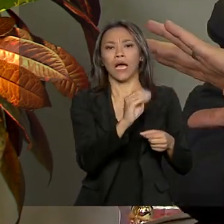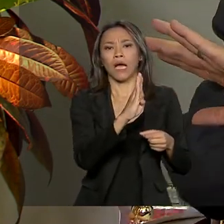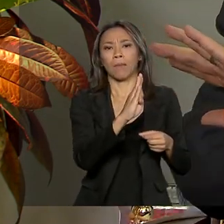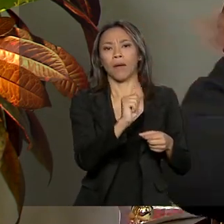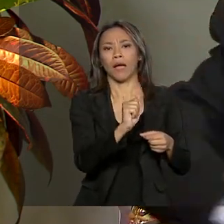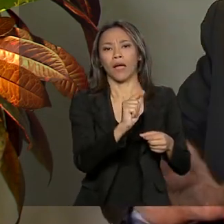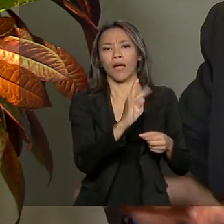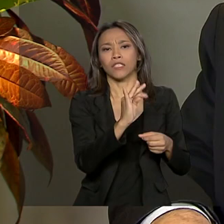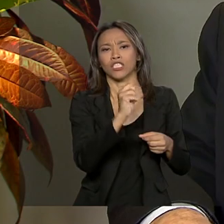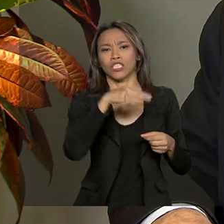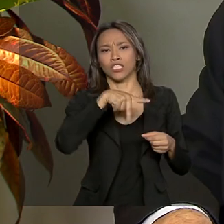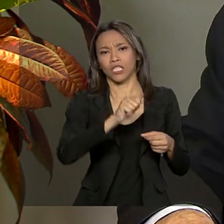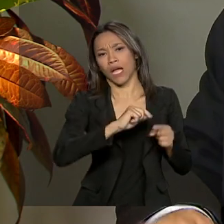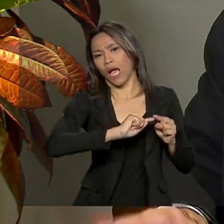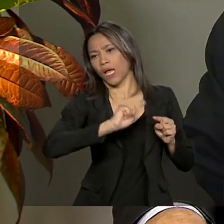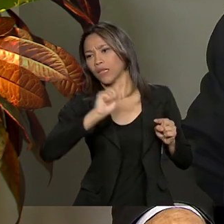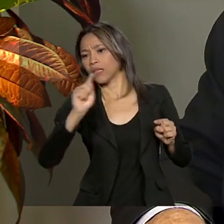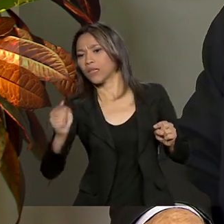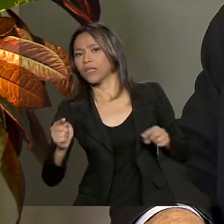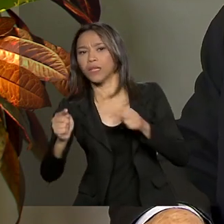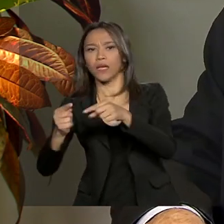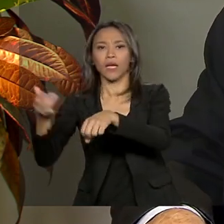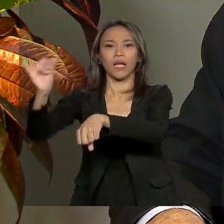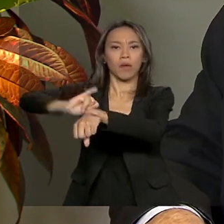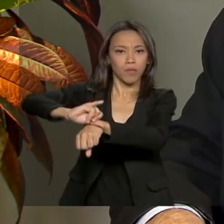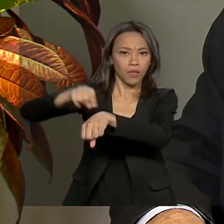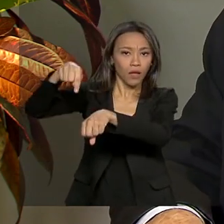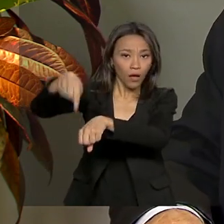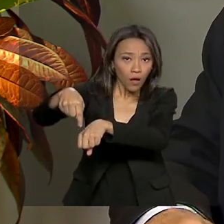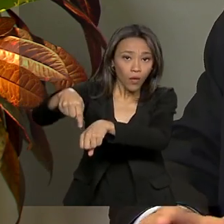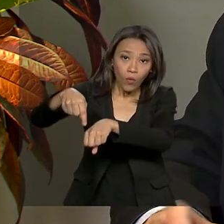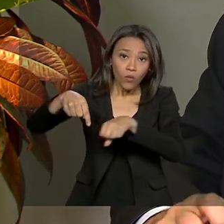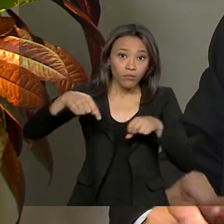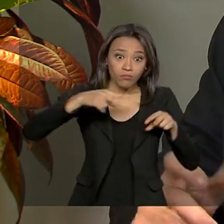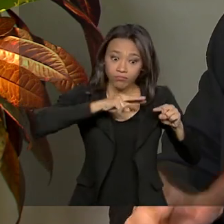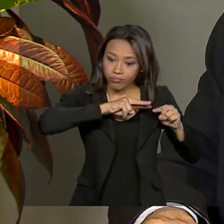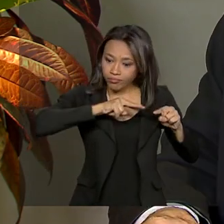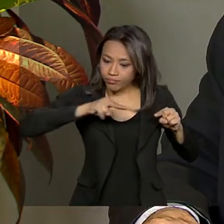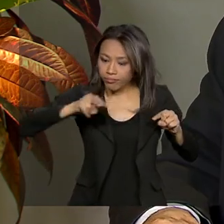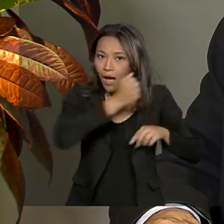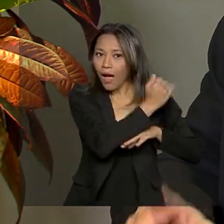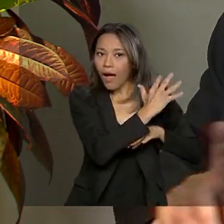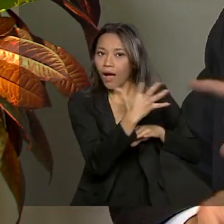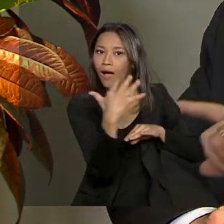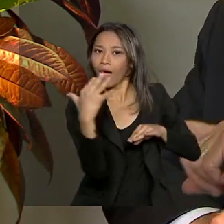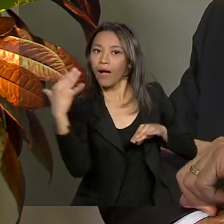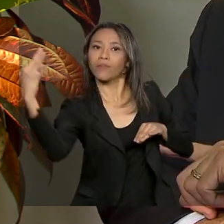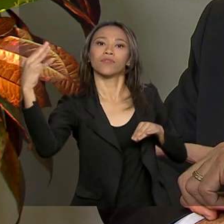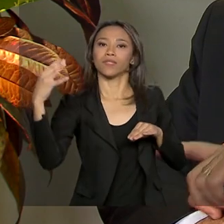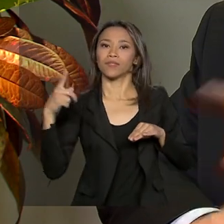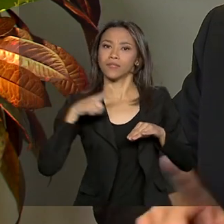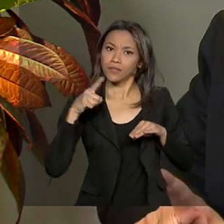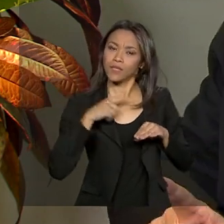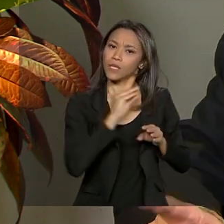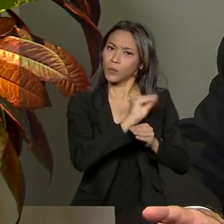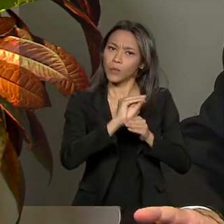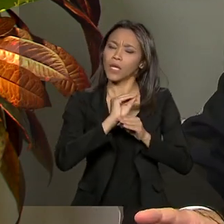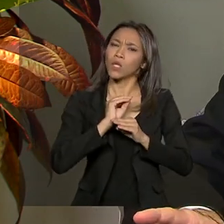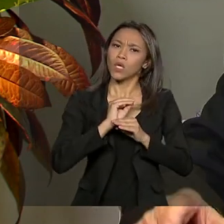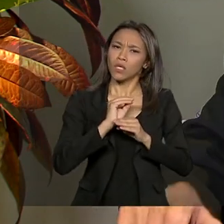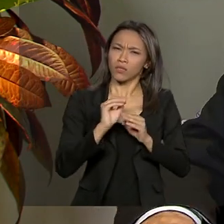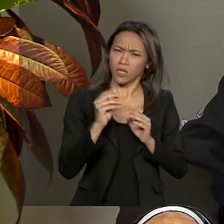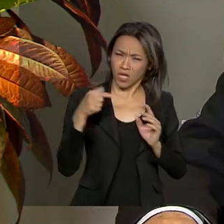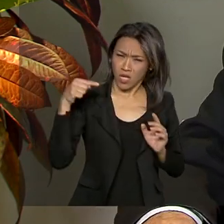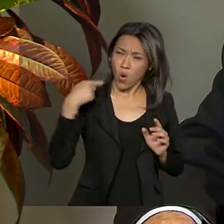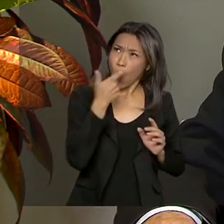enxergar traços do ser humano, se você quiser. Então, é uma área muito preservada, que não tem nenhum outro país no mundo